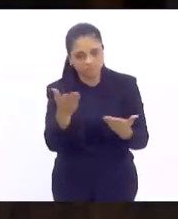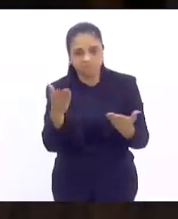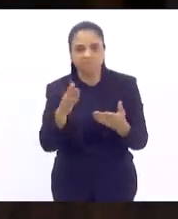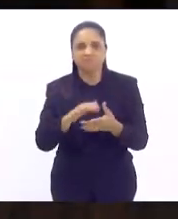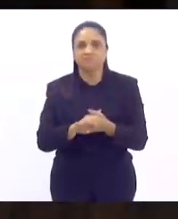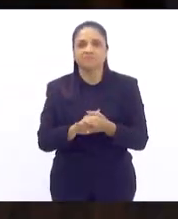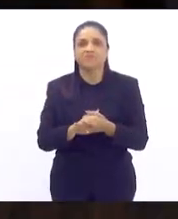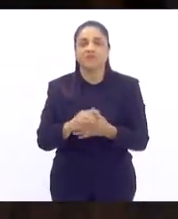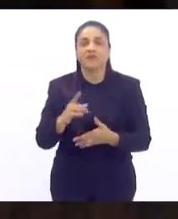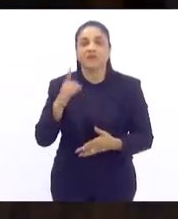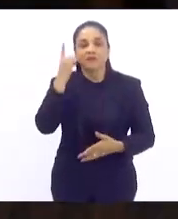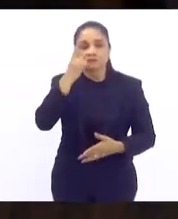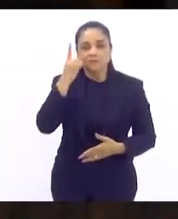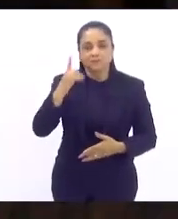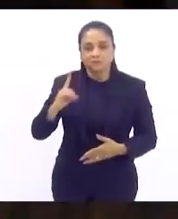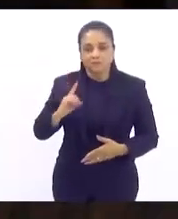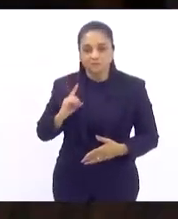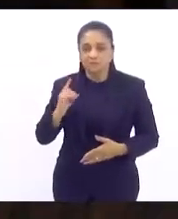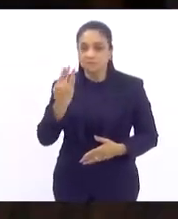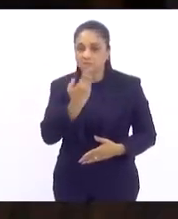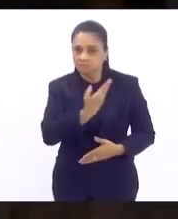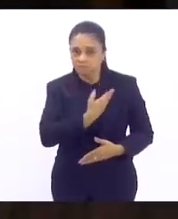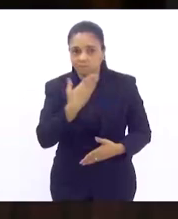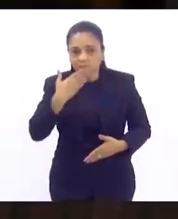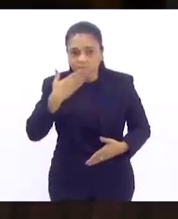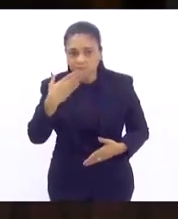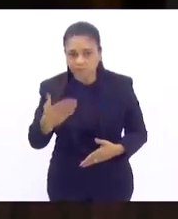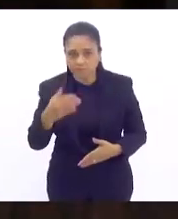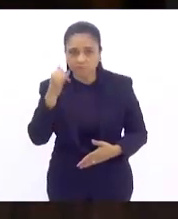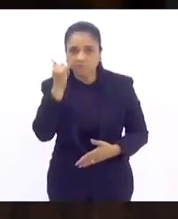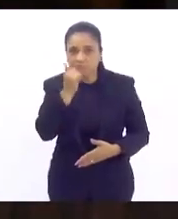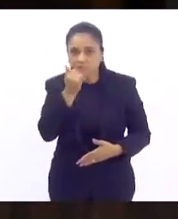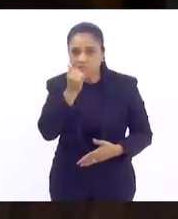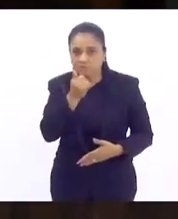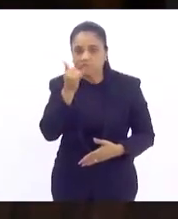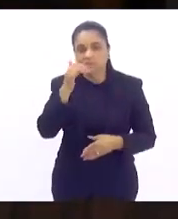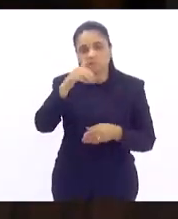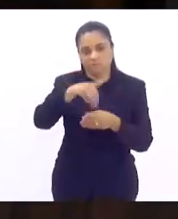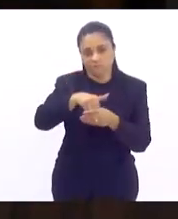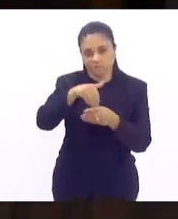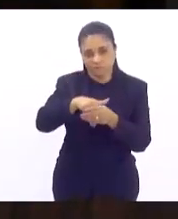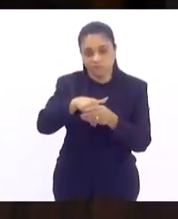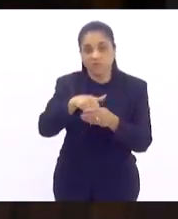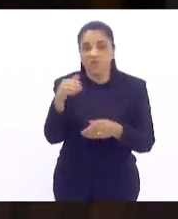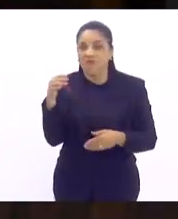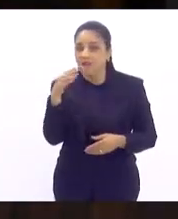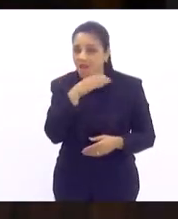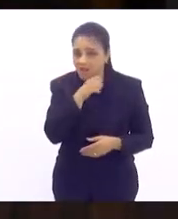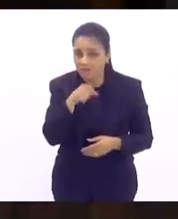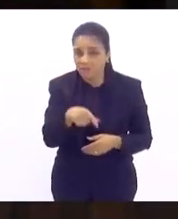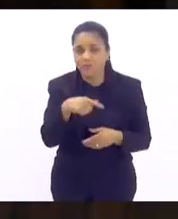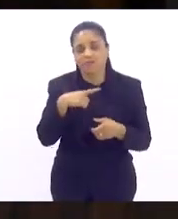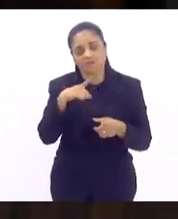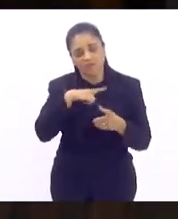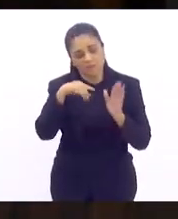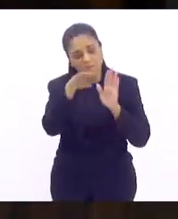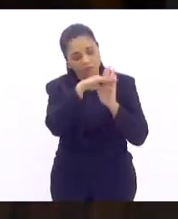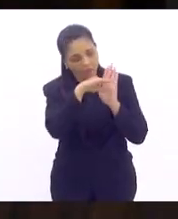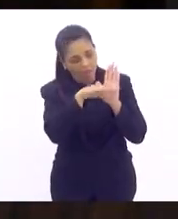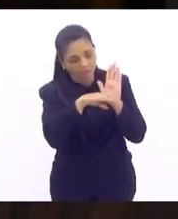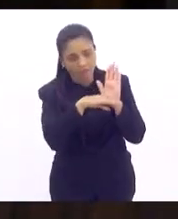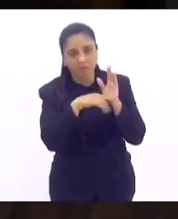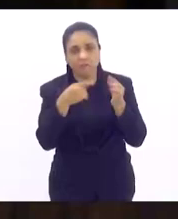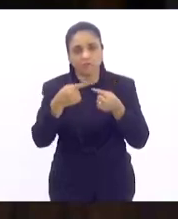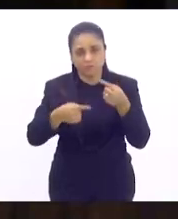Deputada Dani Balber, eu pediria que as declarações de voto fossem mais breves, porque nós temos ainda o restante da pauta e